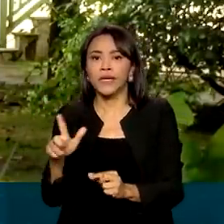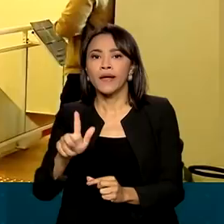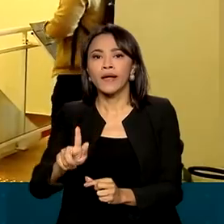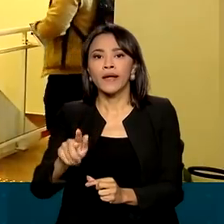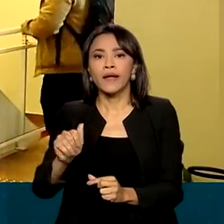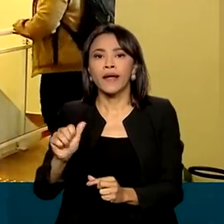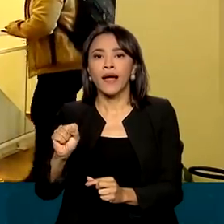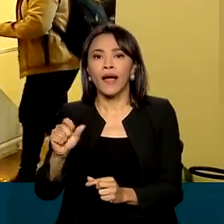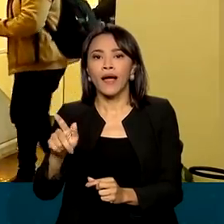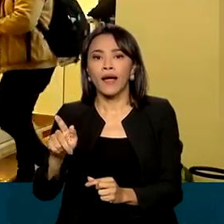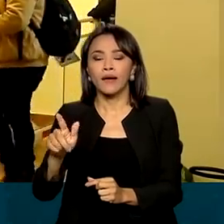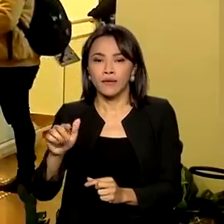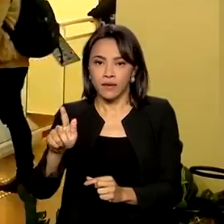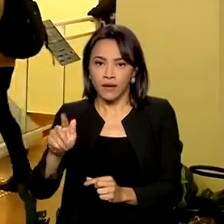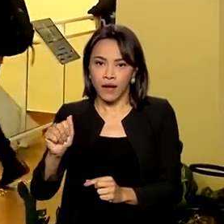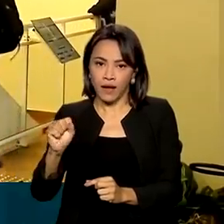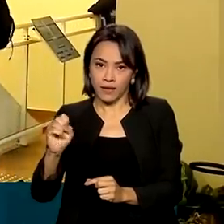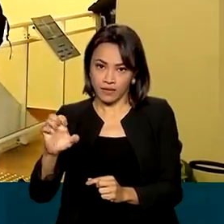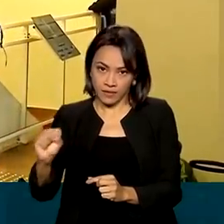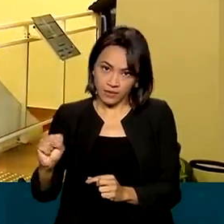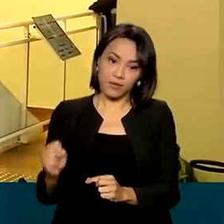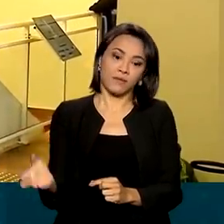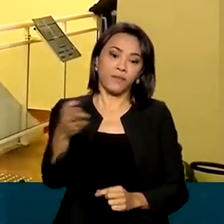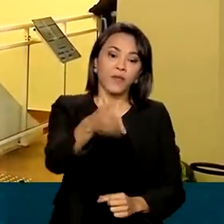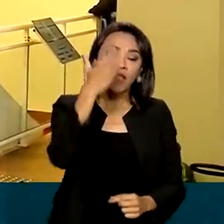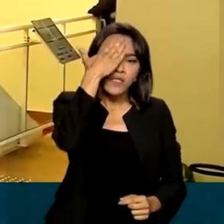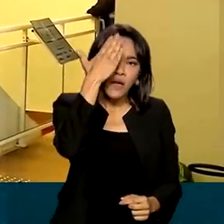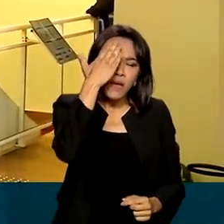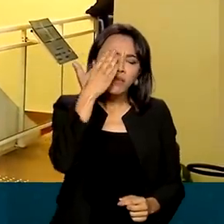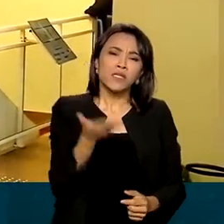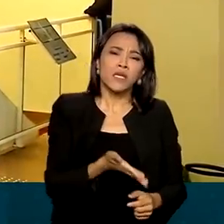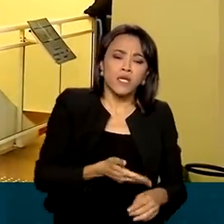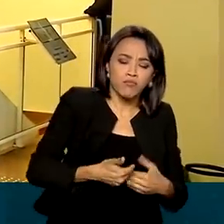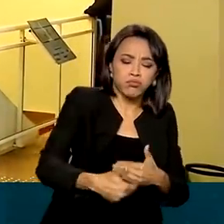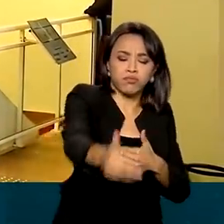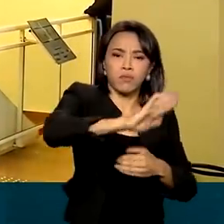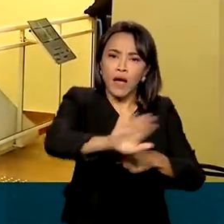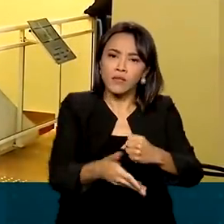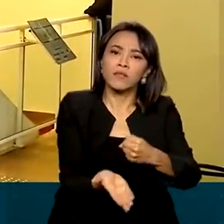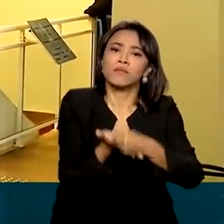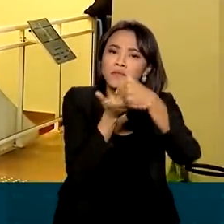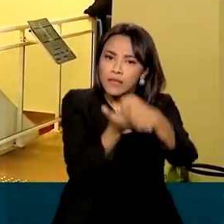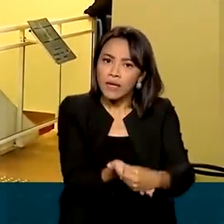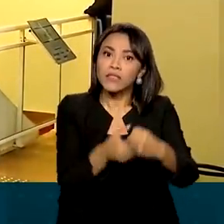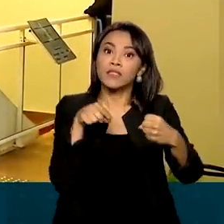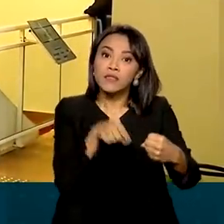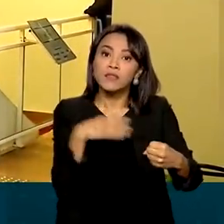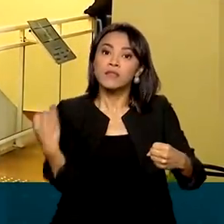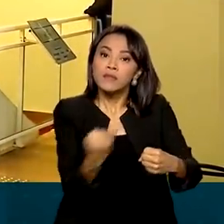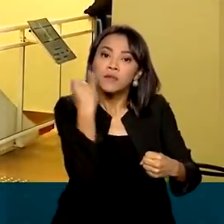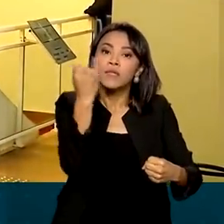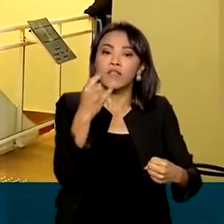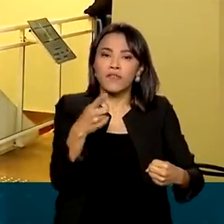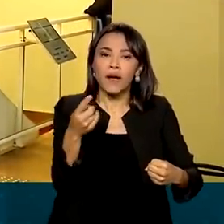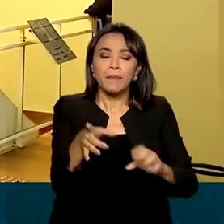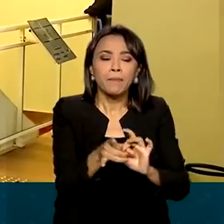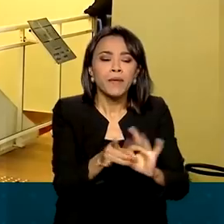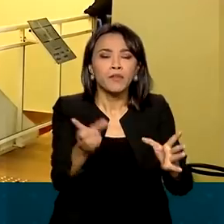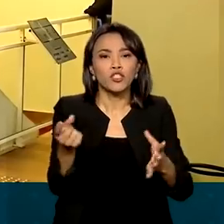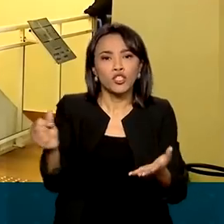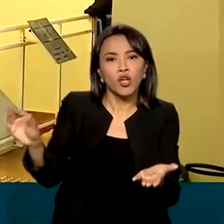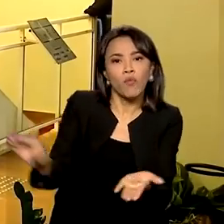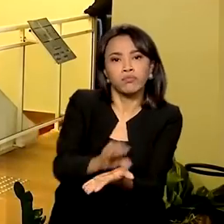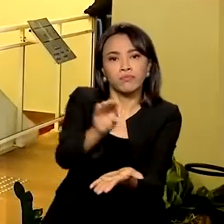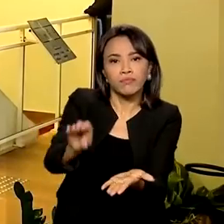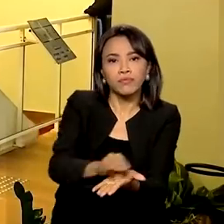estufa. A gente sabe o quanto a economia verde daqui para frente vai ser importante na constituição de fundos que permitam financiar não só a pequena